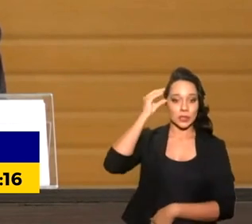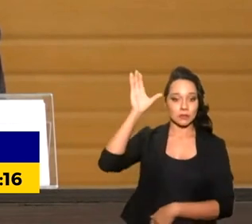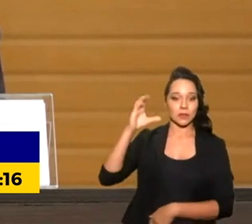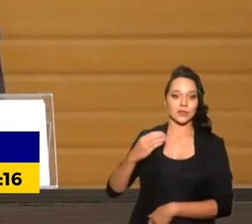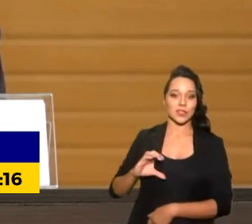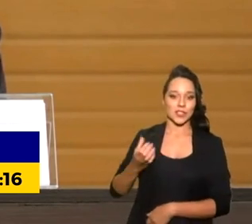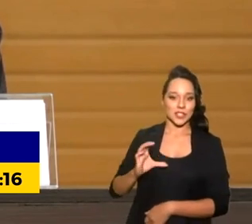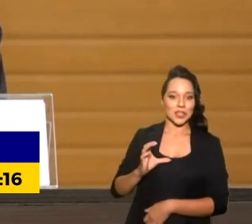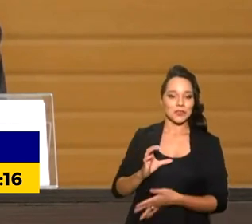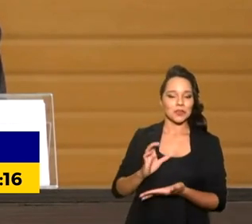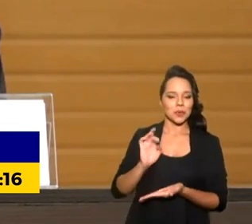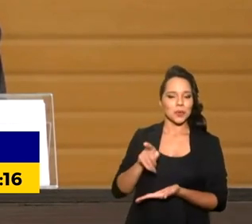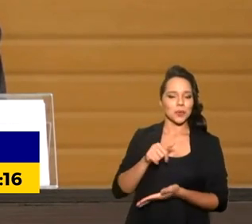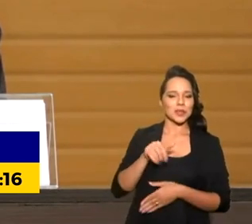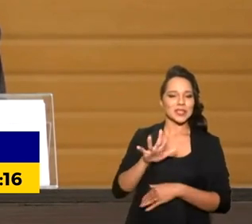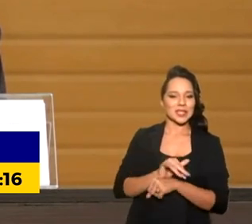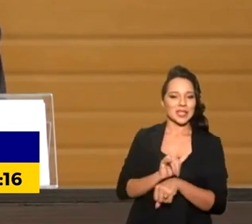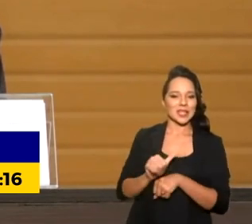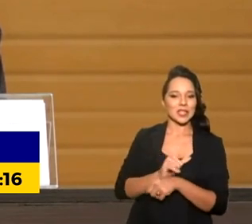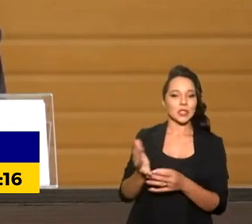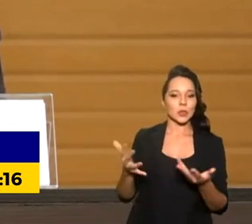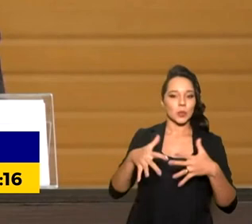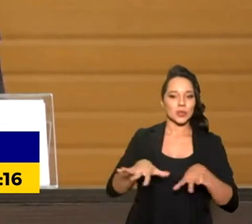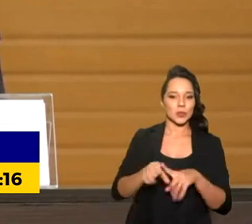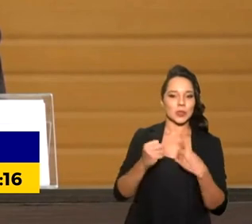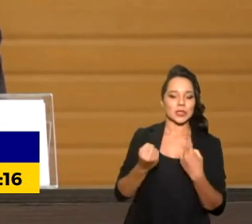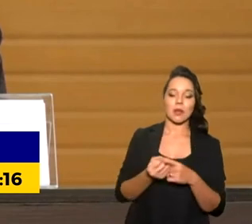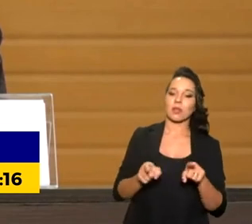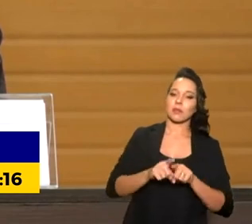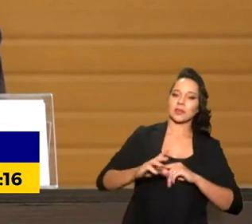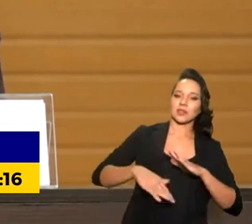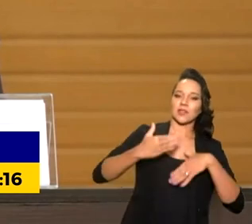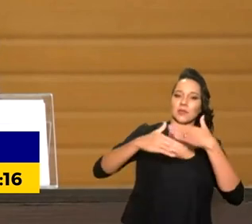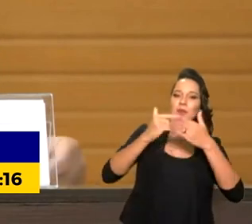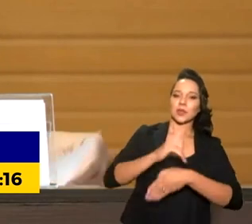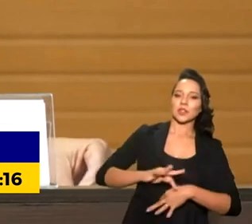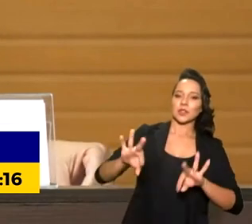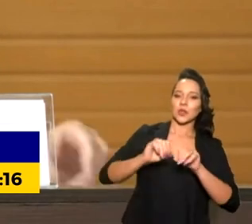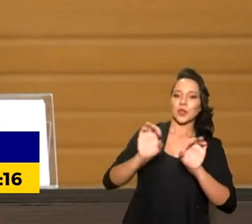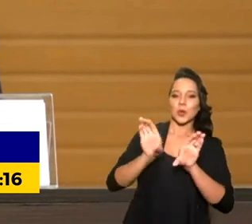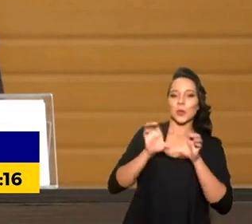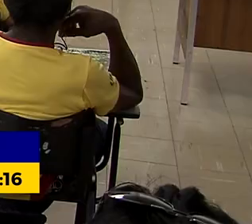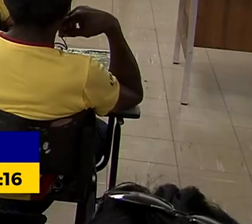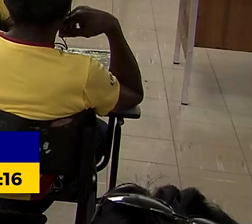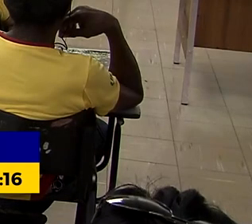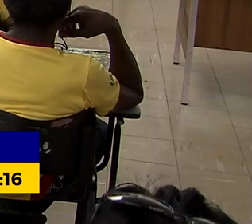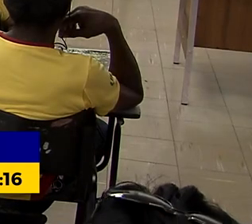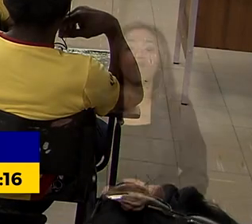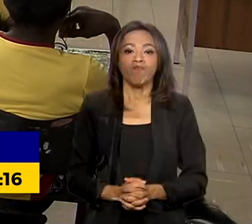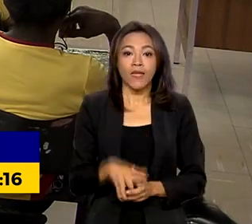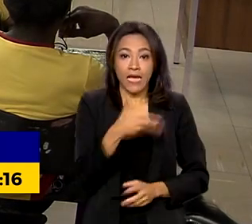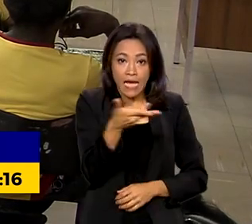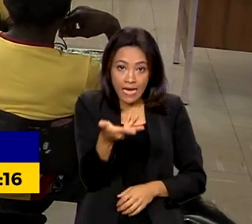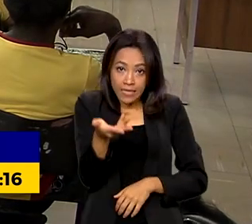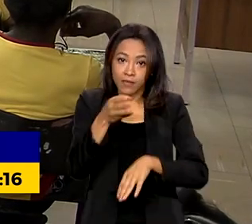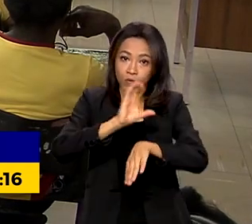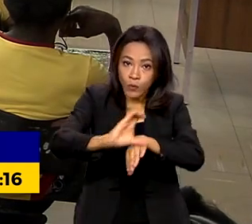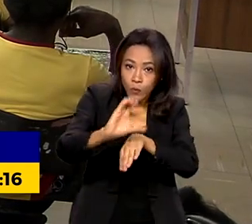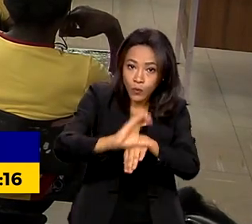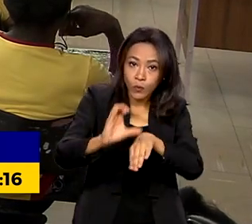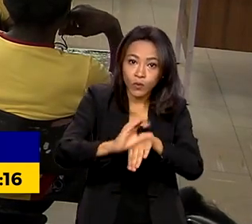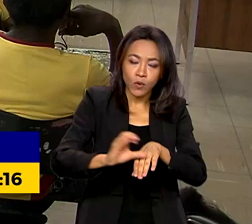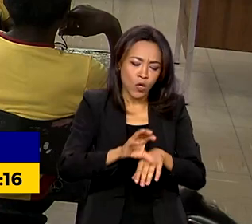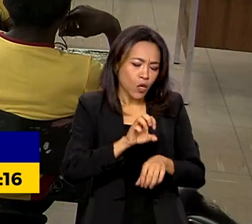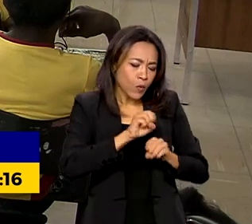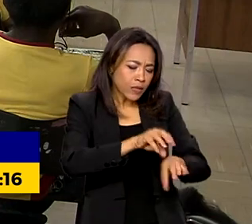científico se torne instrumento de inclusão social e de desenvolvimento de toda a comunidade escolar. O curso transforma o ensino de